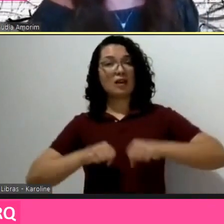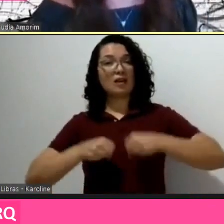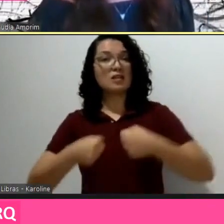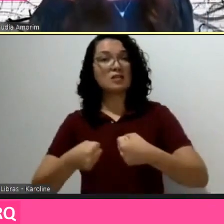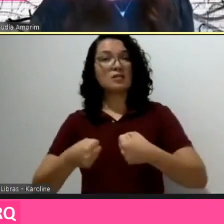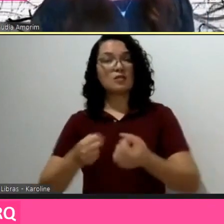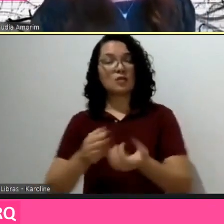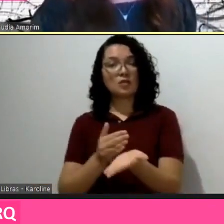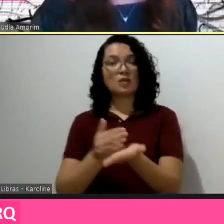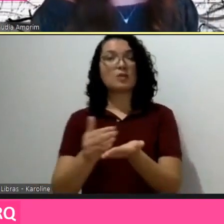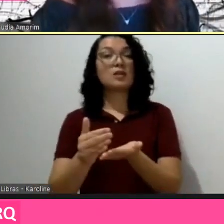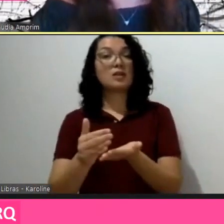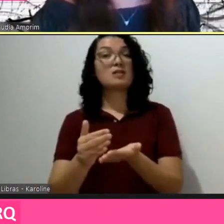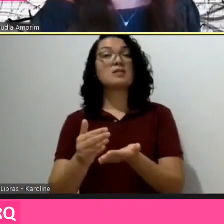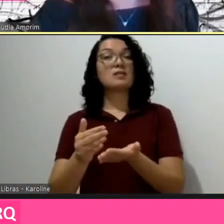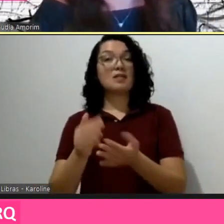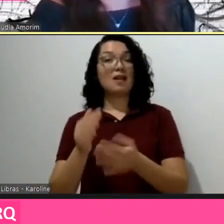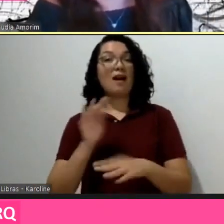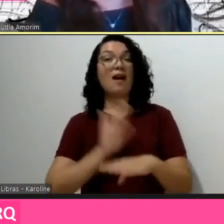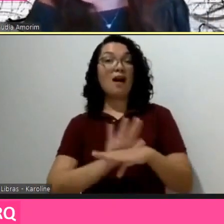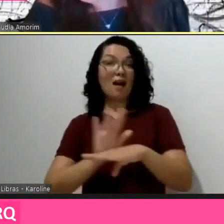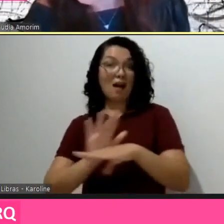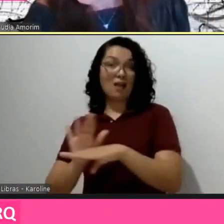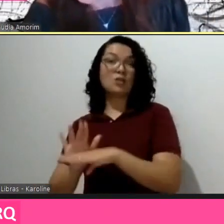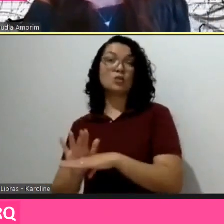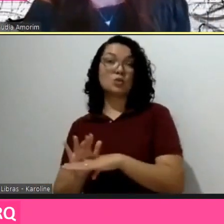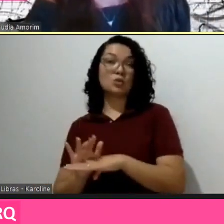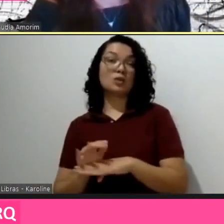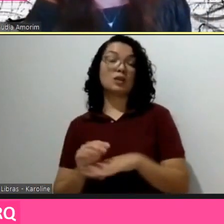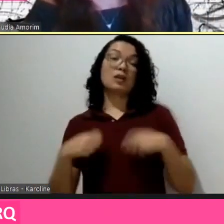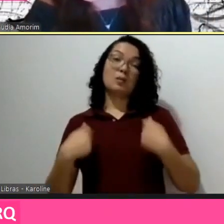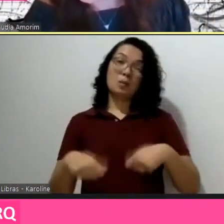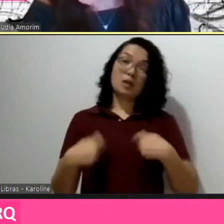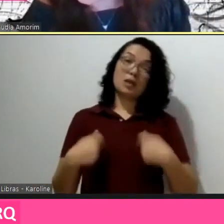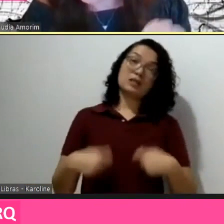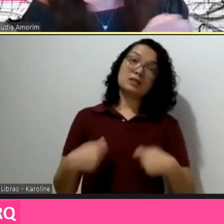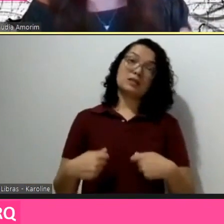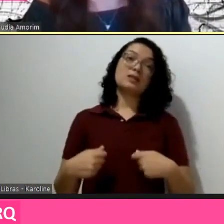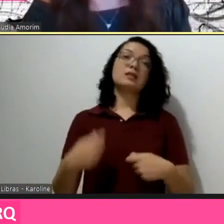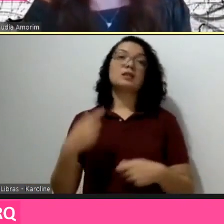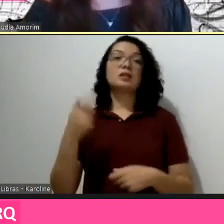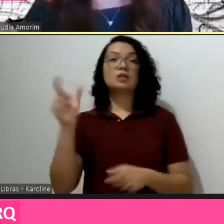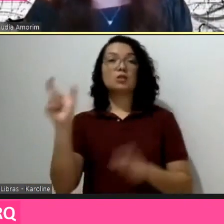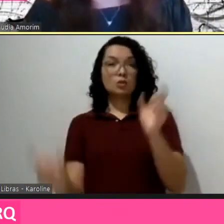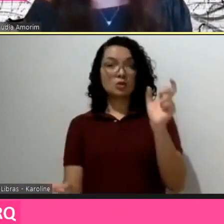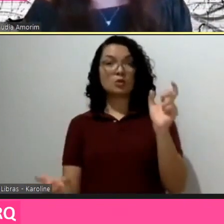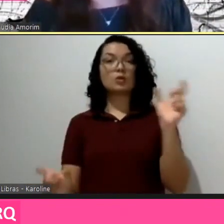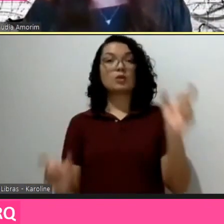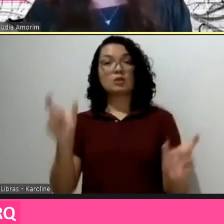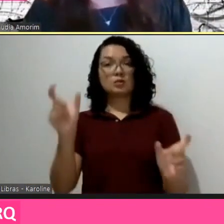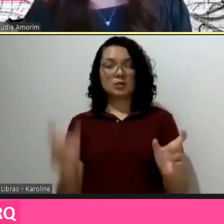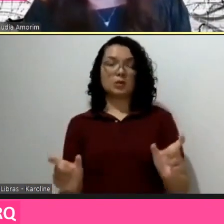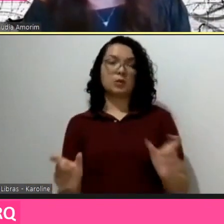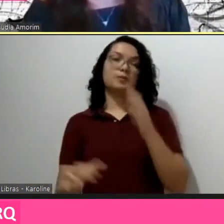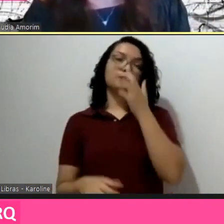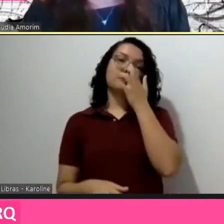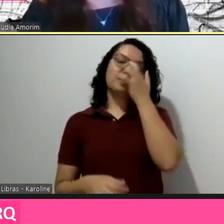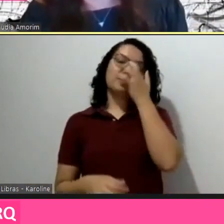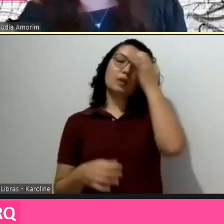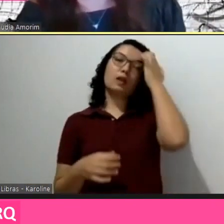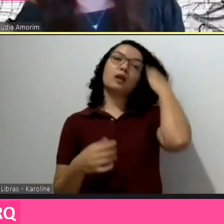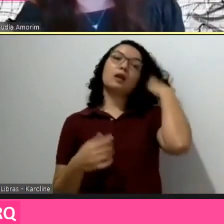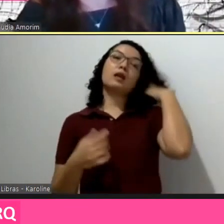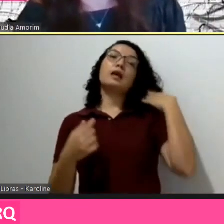depende um pouco também da pessoa física, eu acho que é por aí mesmo. Olha, a gente tem mais um, na verdade, não é uma pergunta, só um, eu acho que é uma